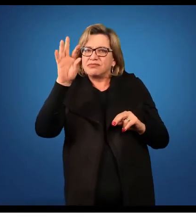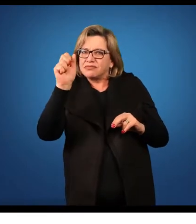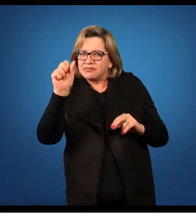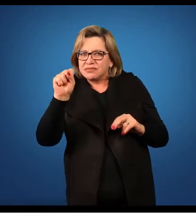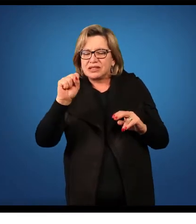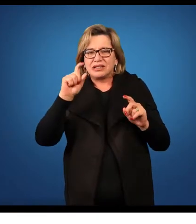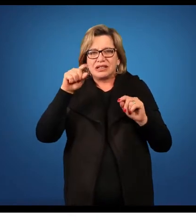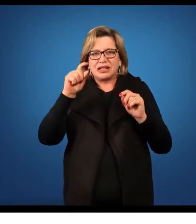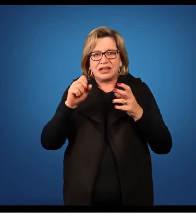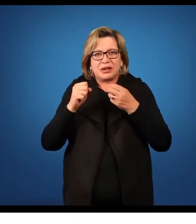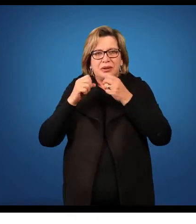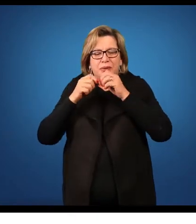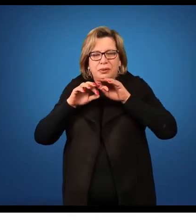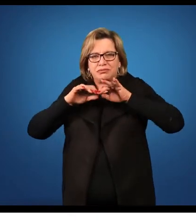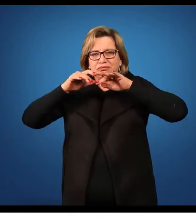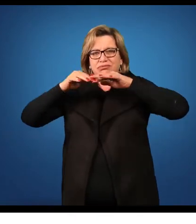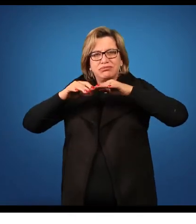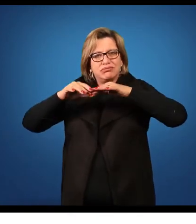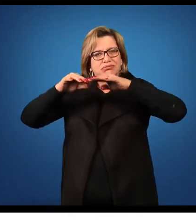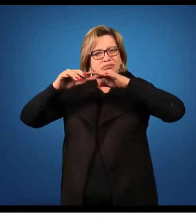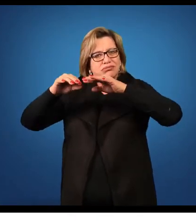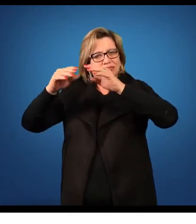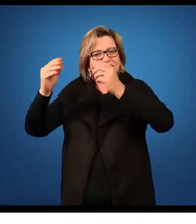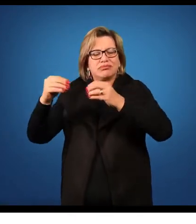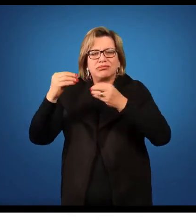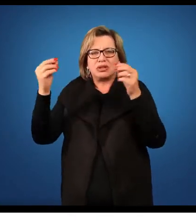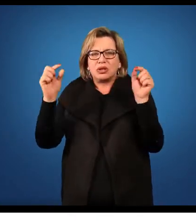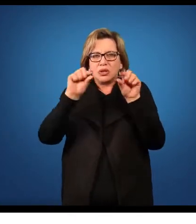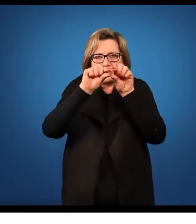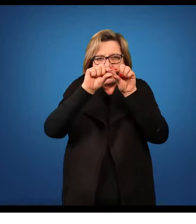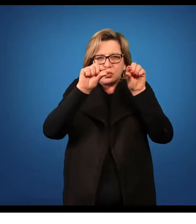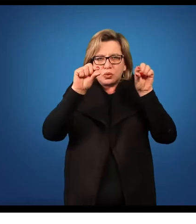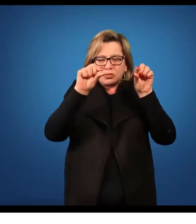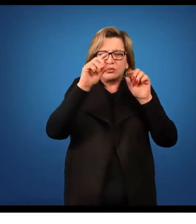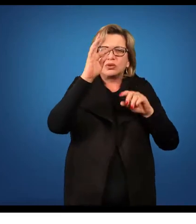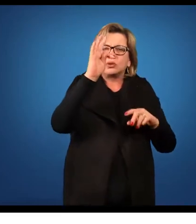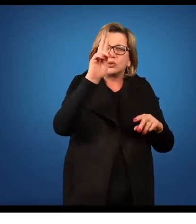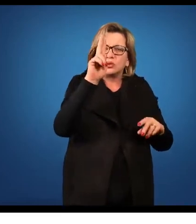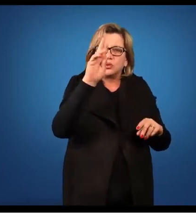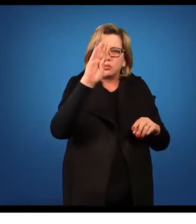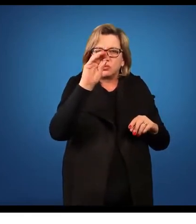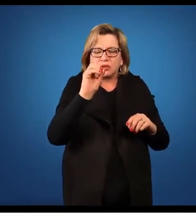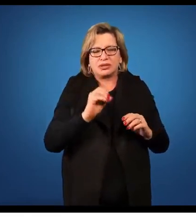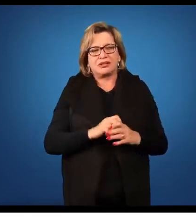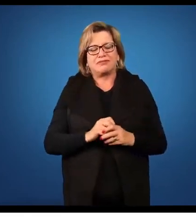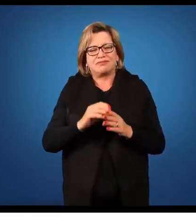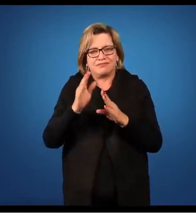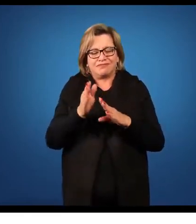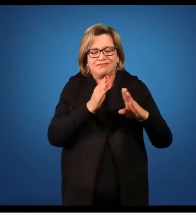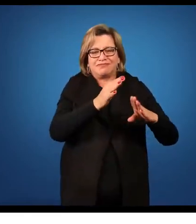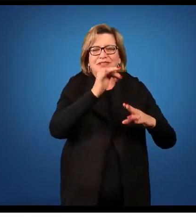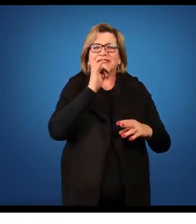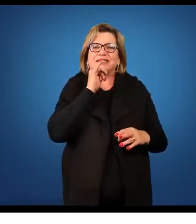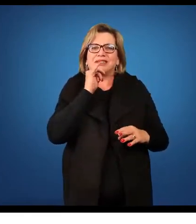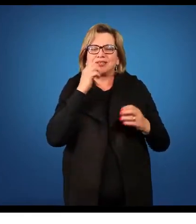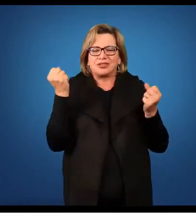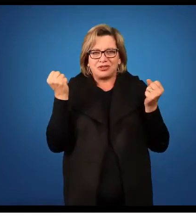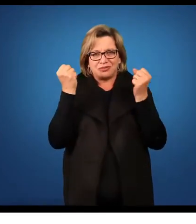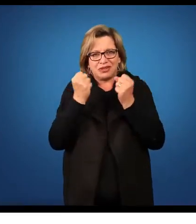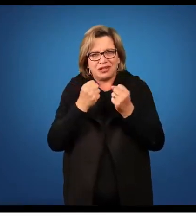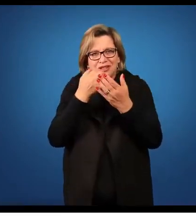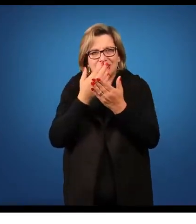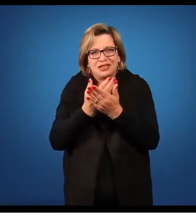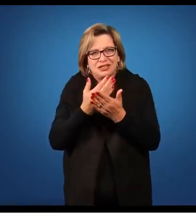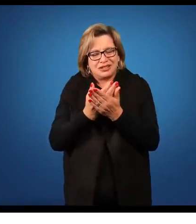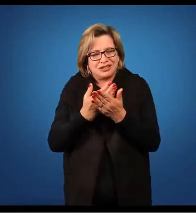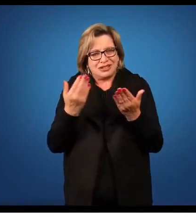levados, conduzidos até o gametófito feminino através de um tubo polínico. Bem, então um exemplo muito interessante que nós podemos estudar agora nas